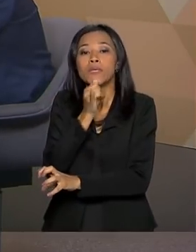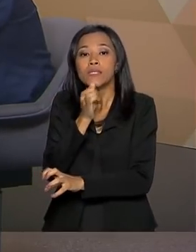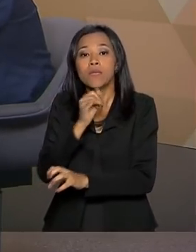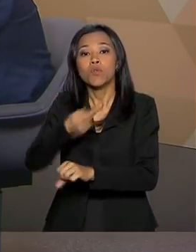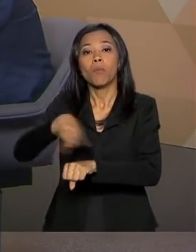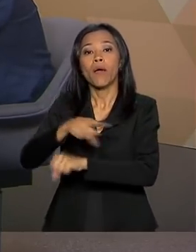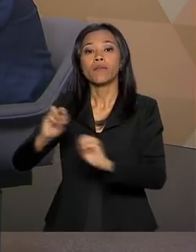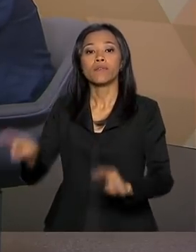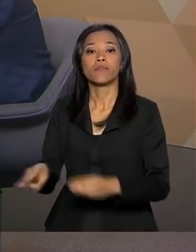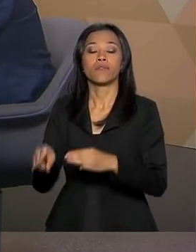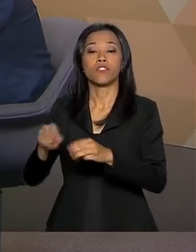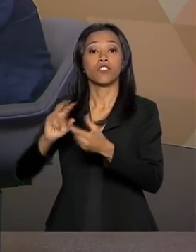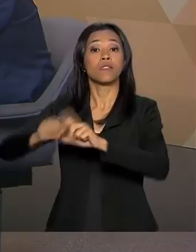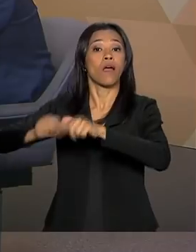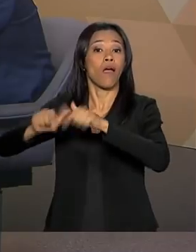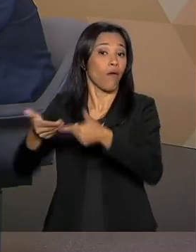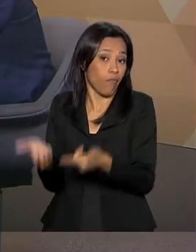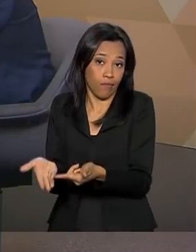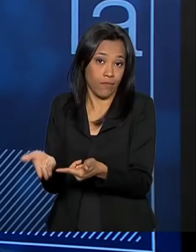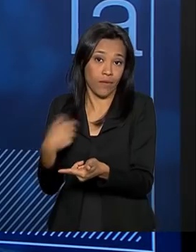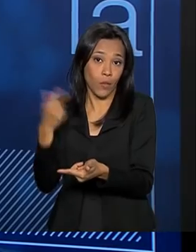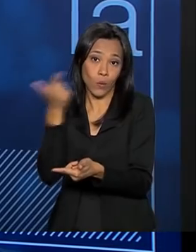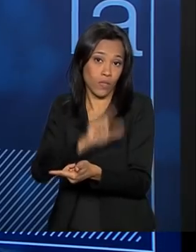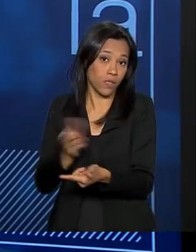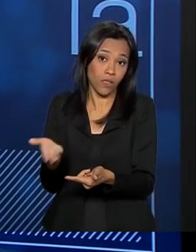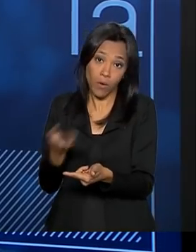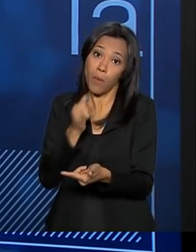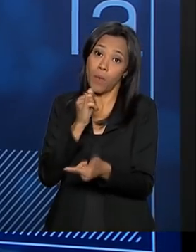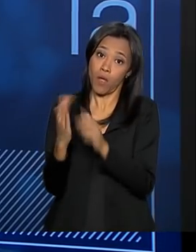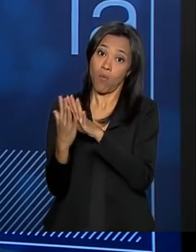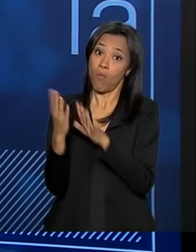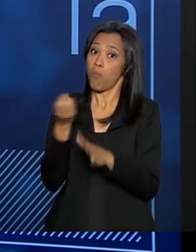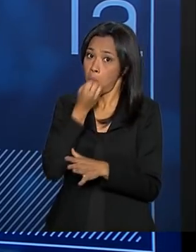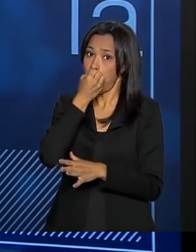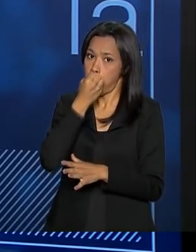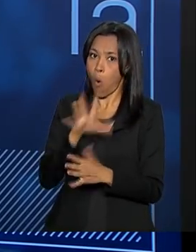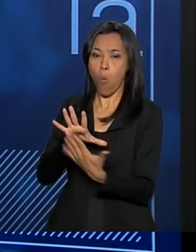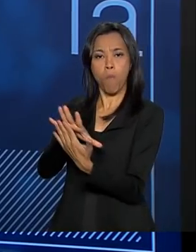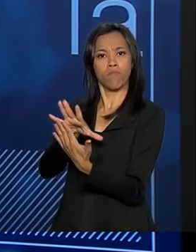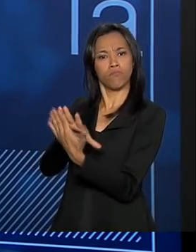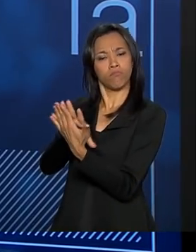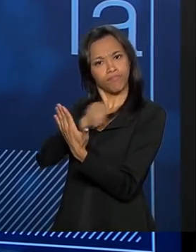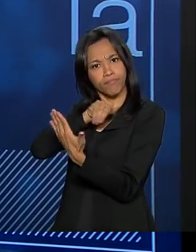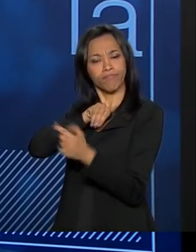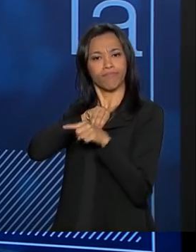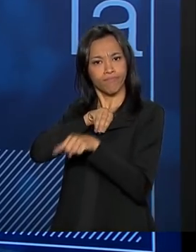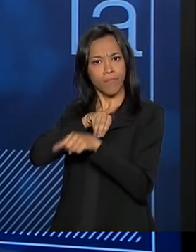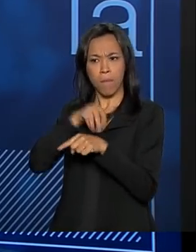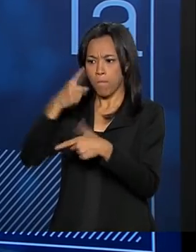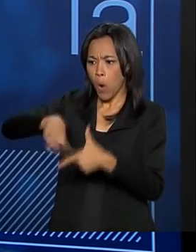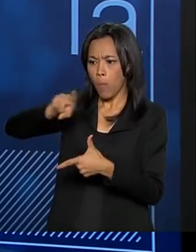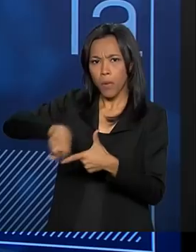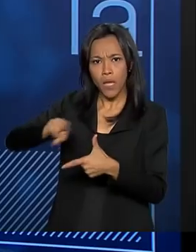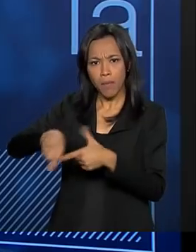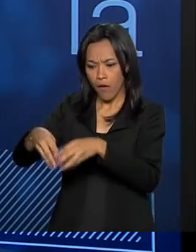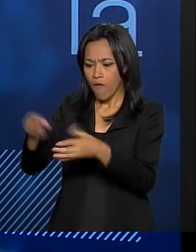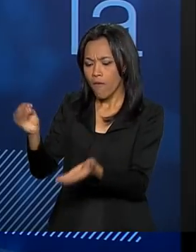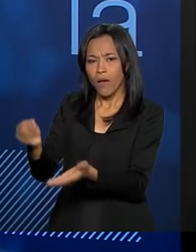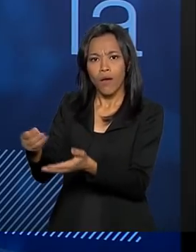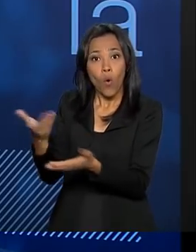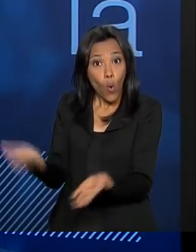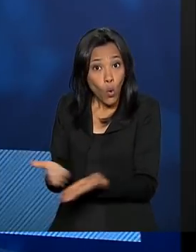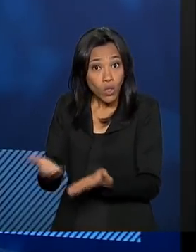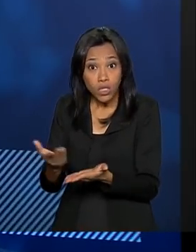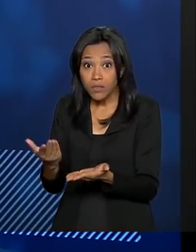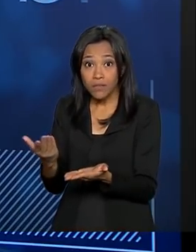Exatamente. E países que conseguiram superar. Israel é um bom exemplo, um país que, mesmo com as suas dificuldades desérticas, hoje é um grande produtor de alimentos.